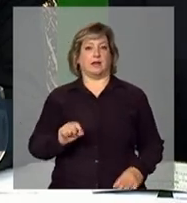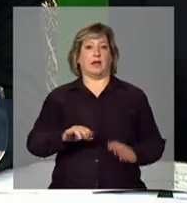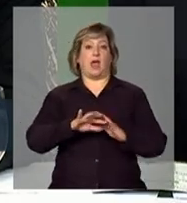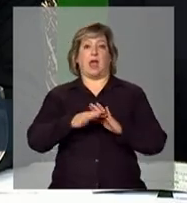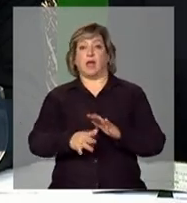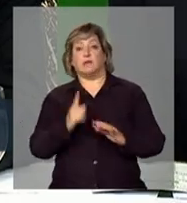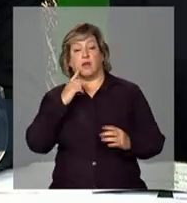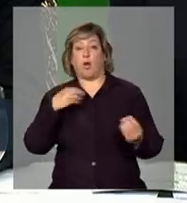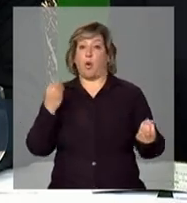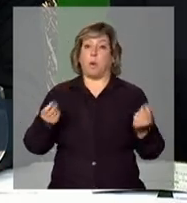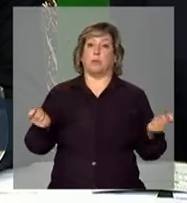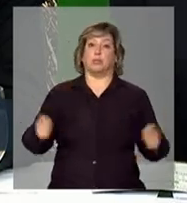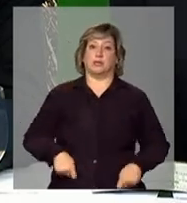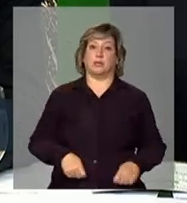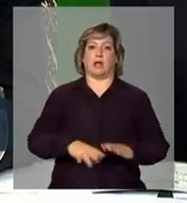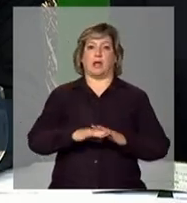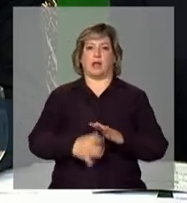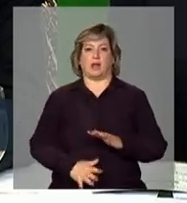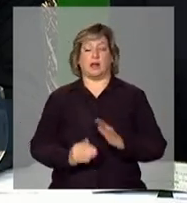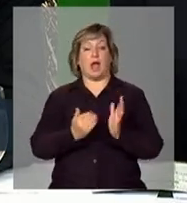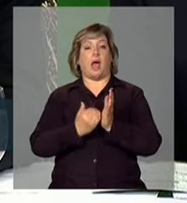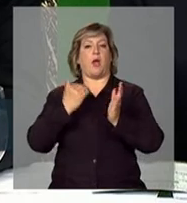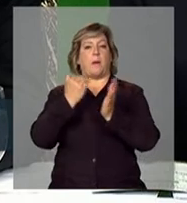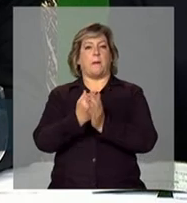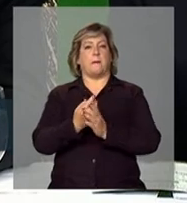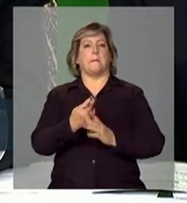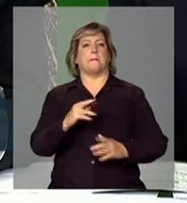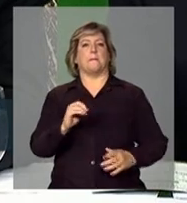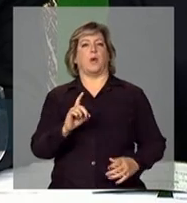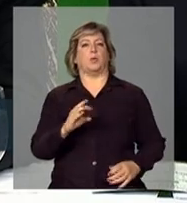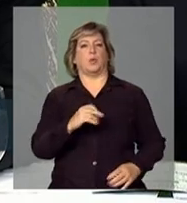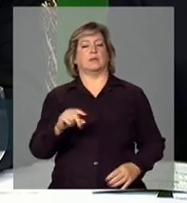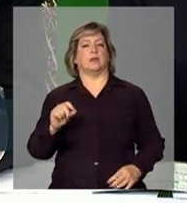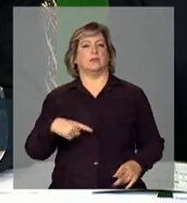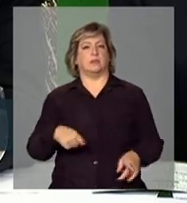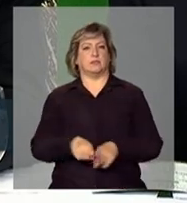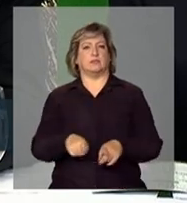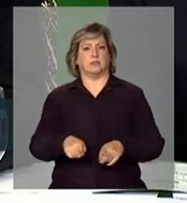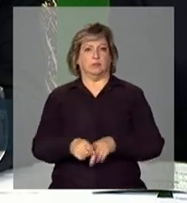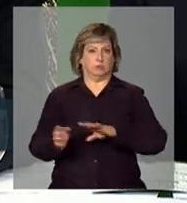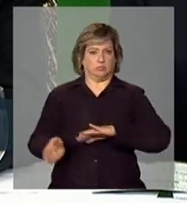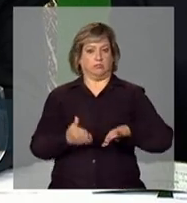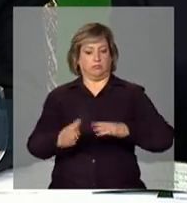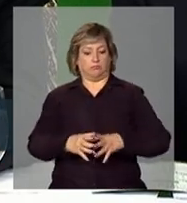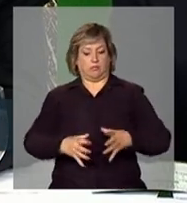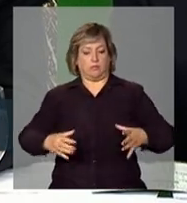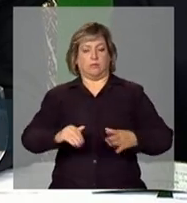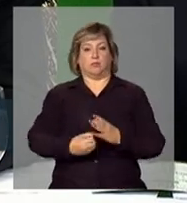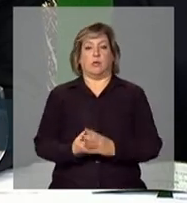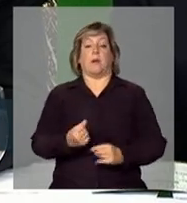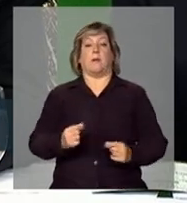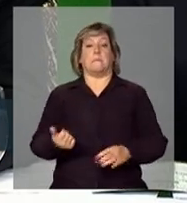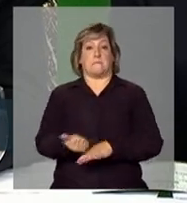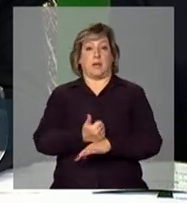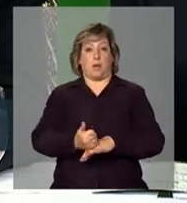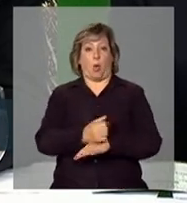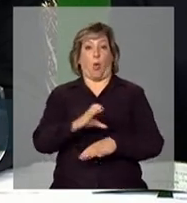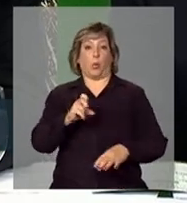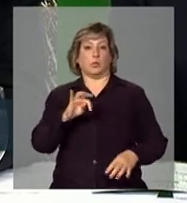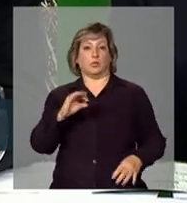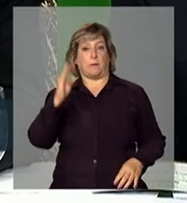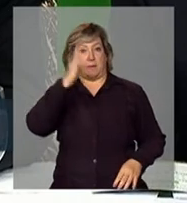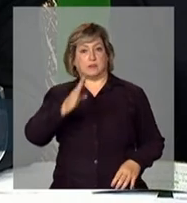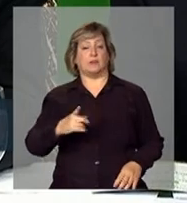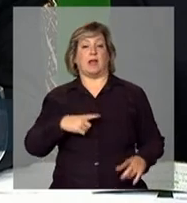possível, as quedas, aumentando a nossa produtividade e a nossa produção, melhorando o custo do Brasil, que está baixando essa